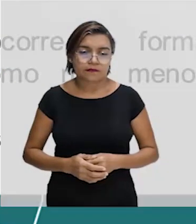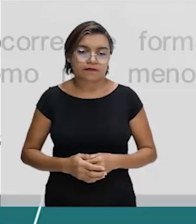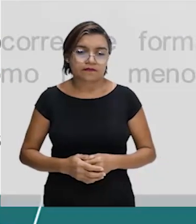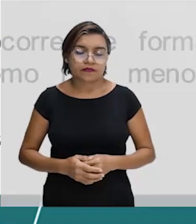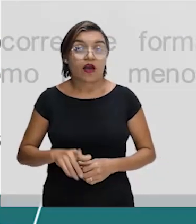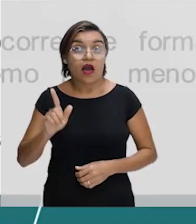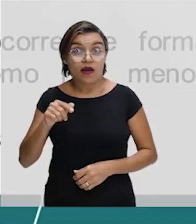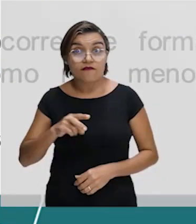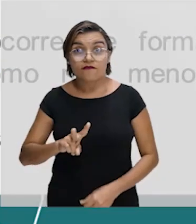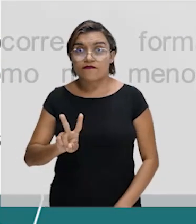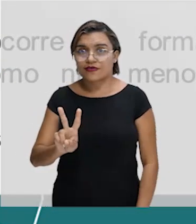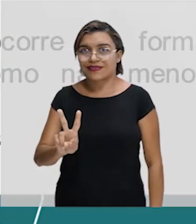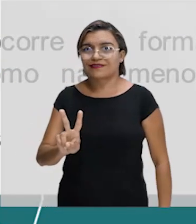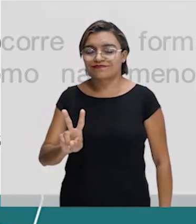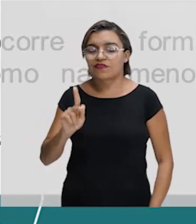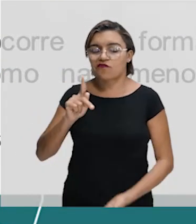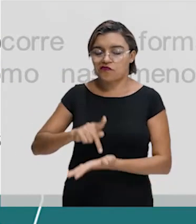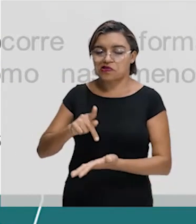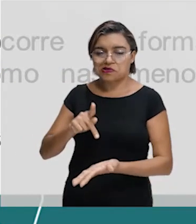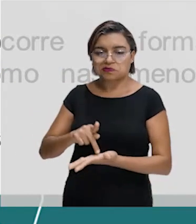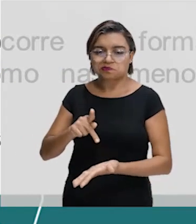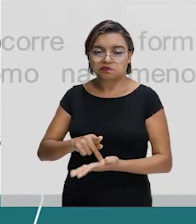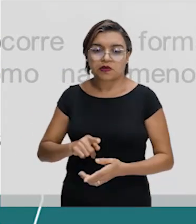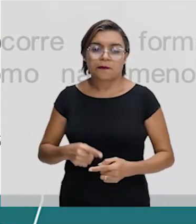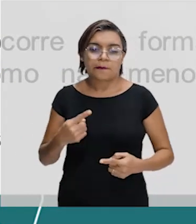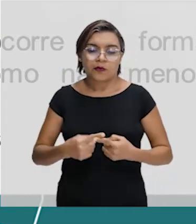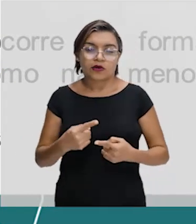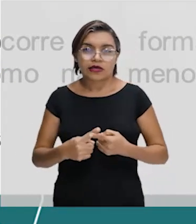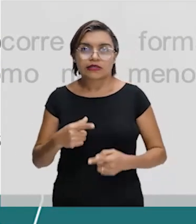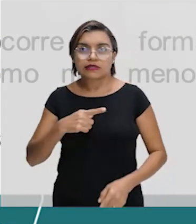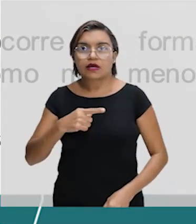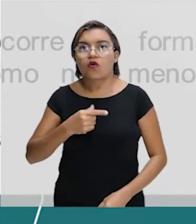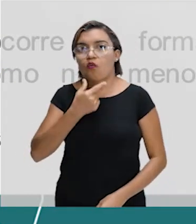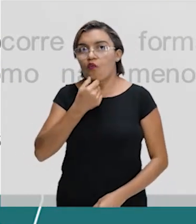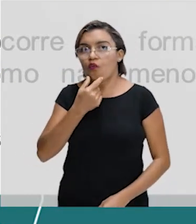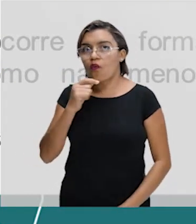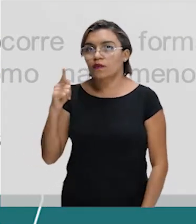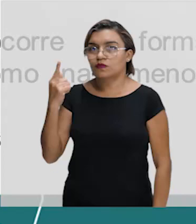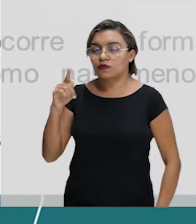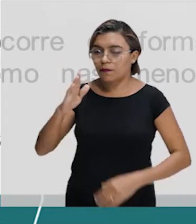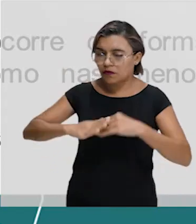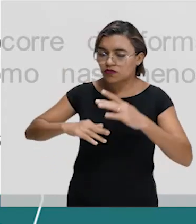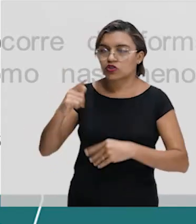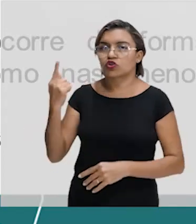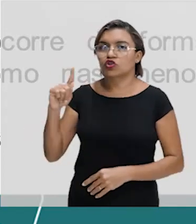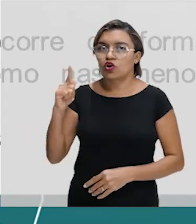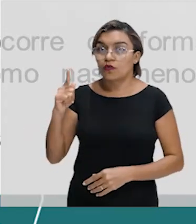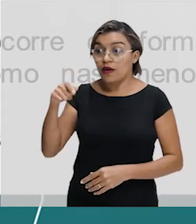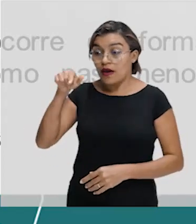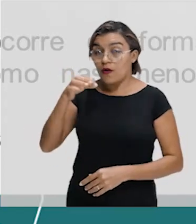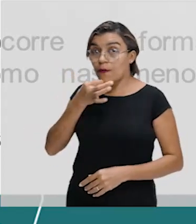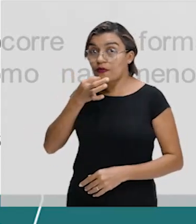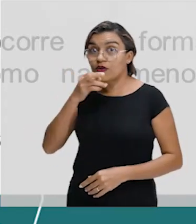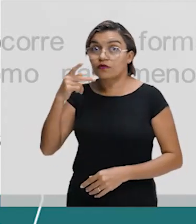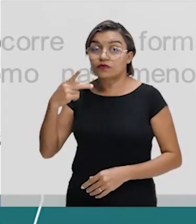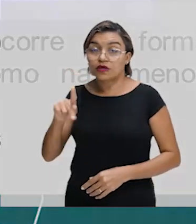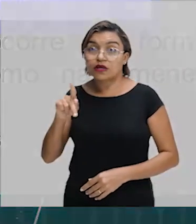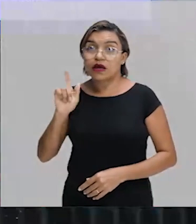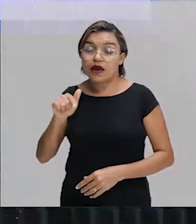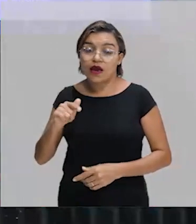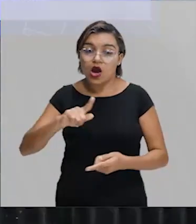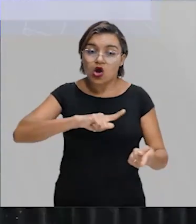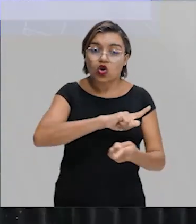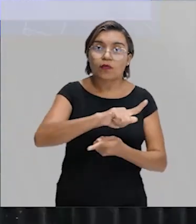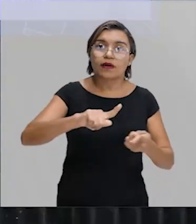muita verdade. Tanto que existe um geógrafo chamado David Harvey, que ele diz que a globalização é o encurtamento da